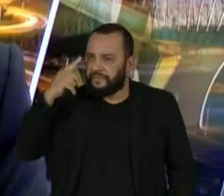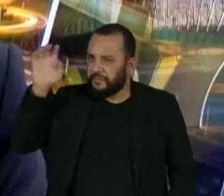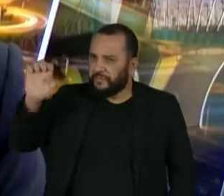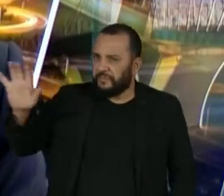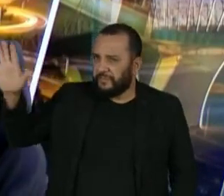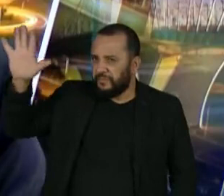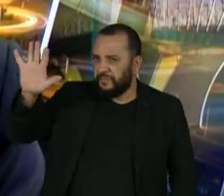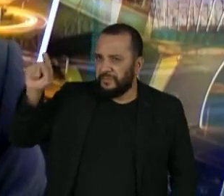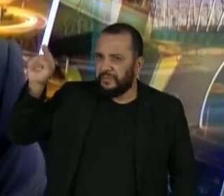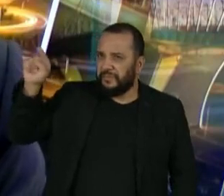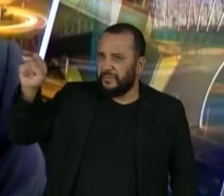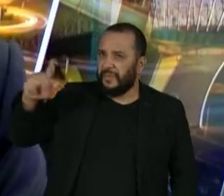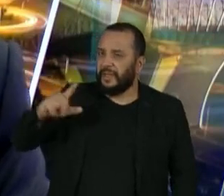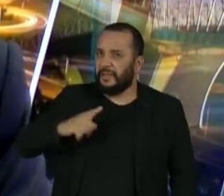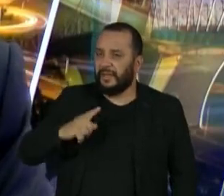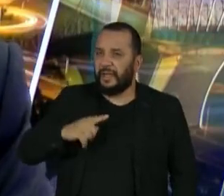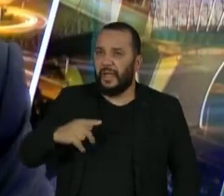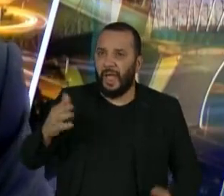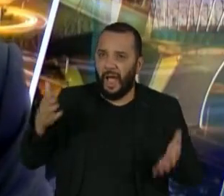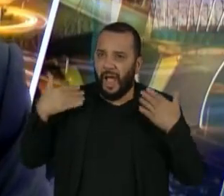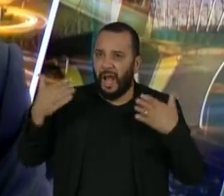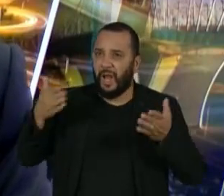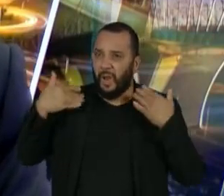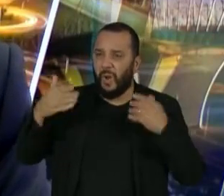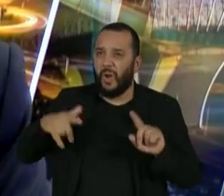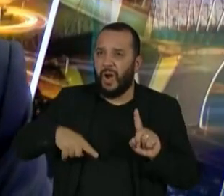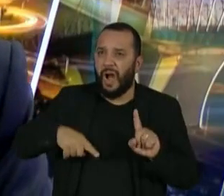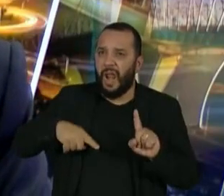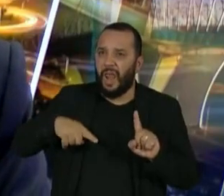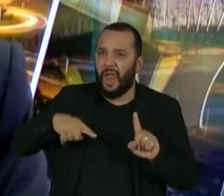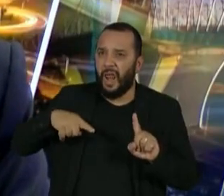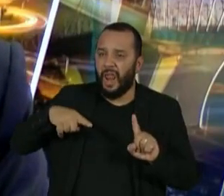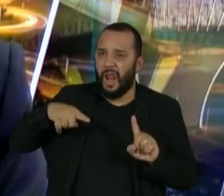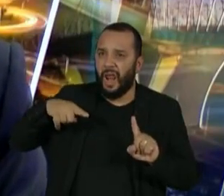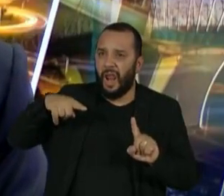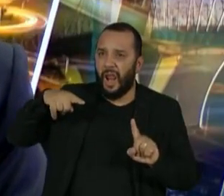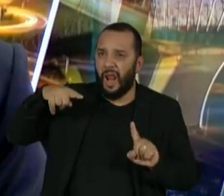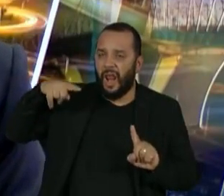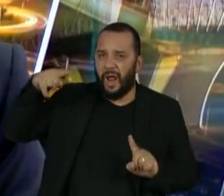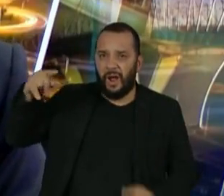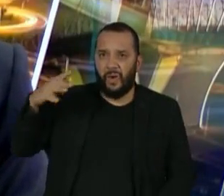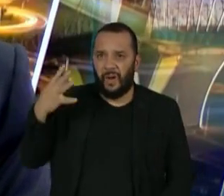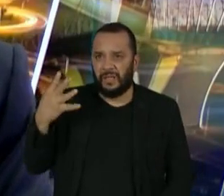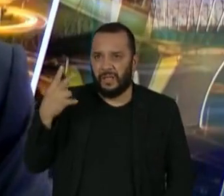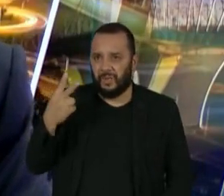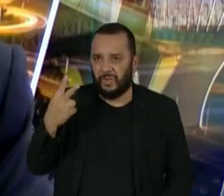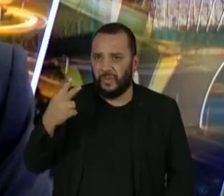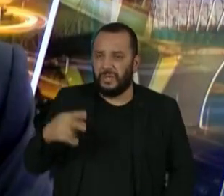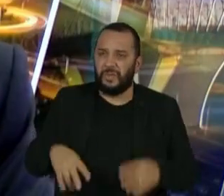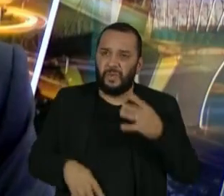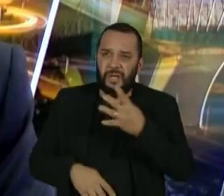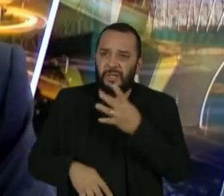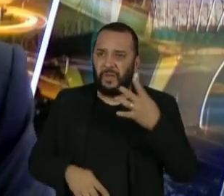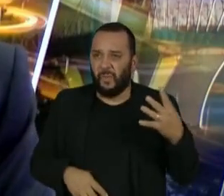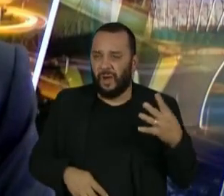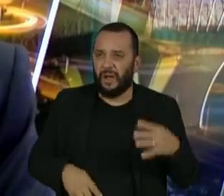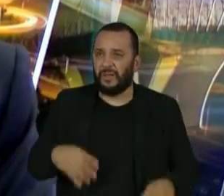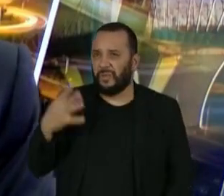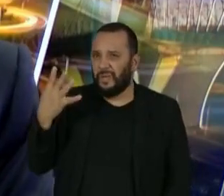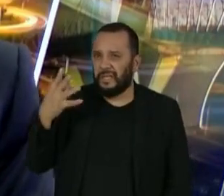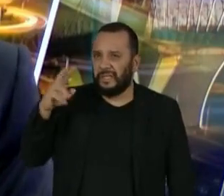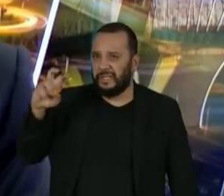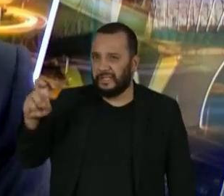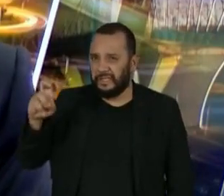enfrentar uma temperatura no seu verão de 42, 44, 45